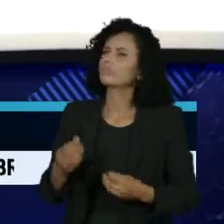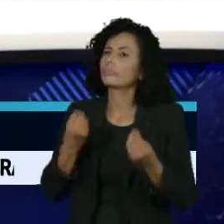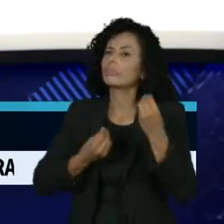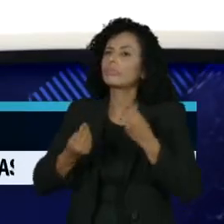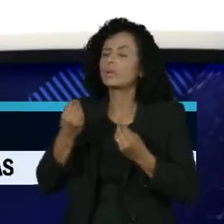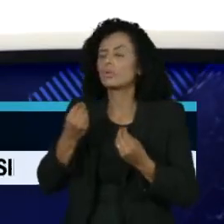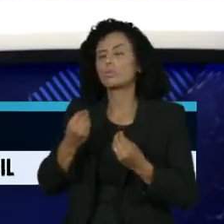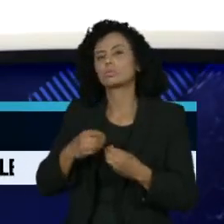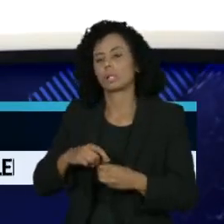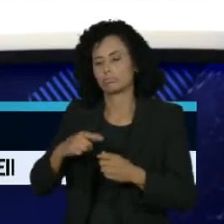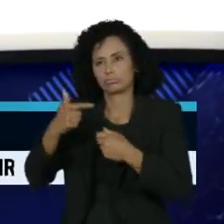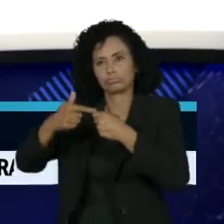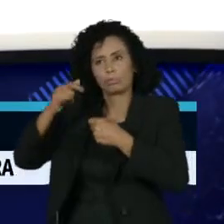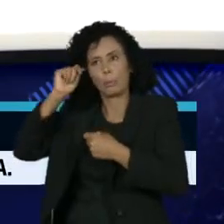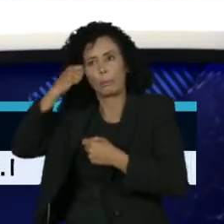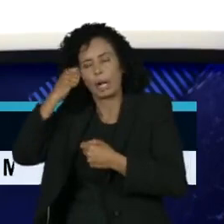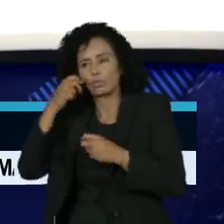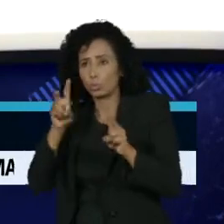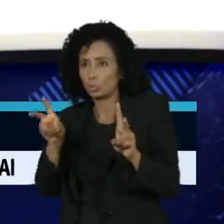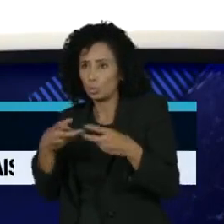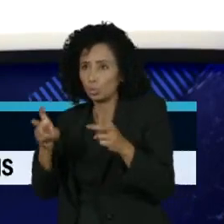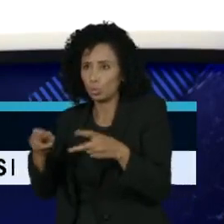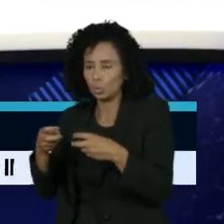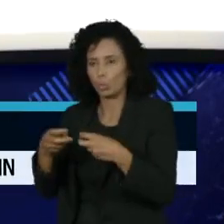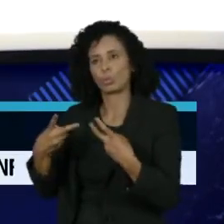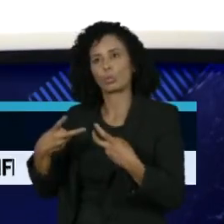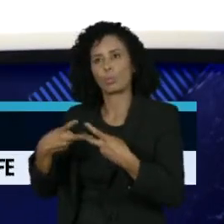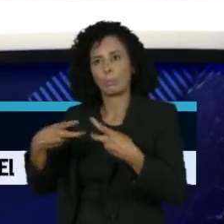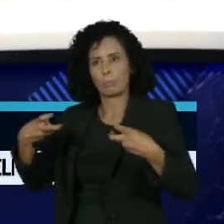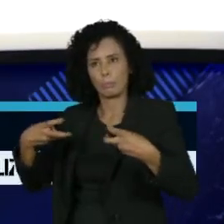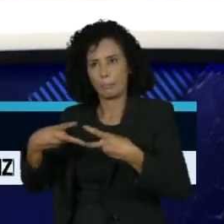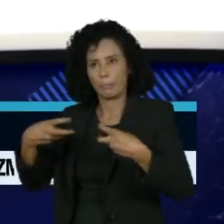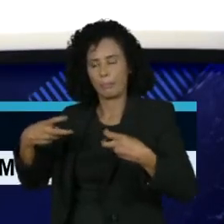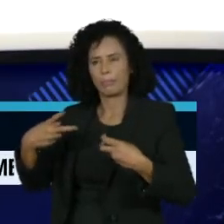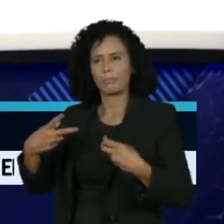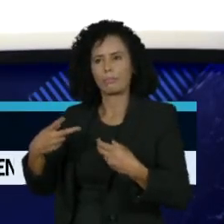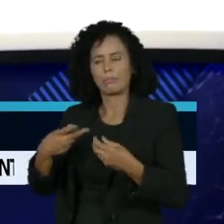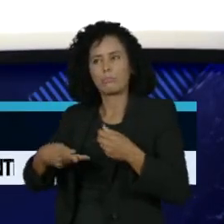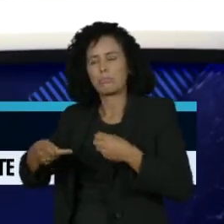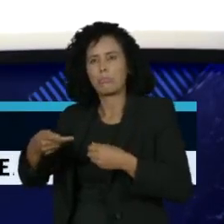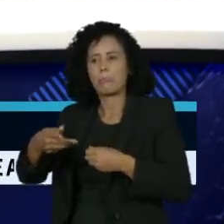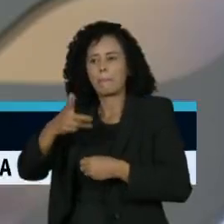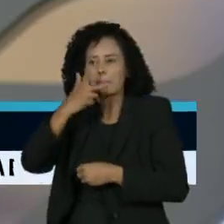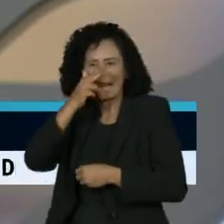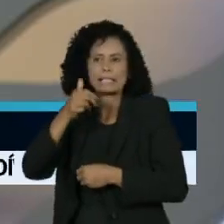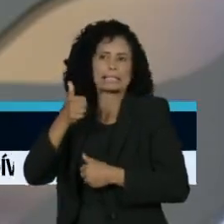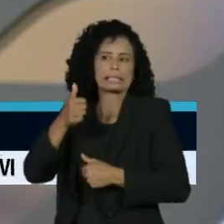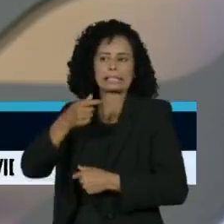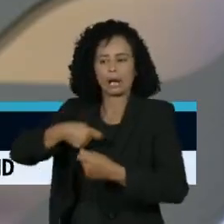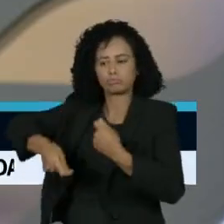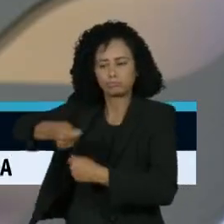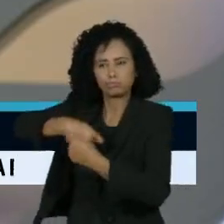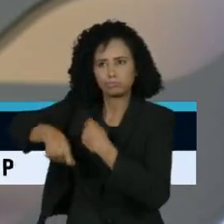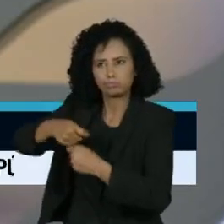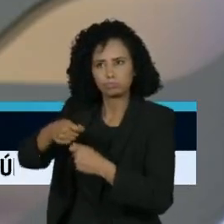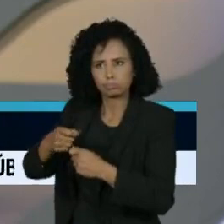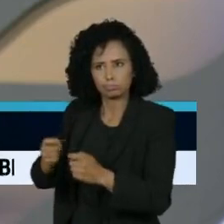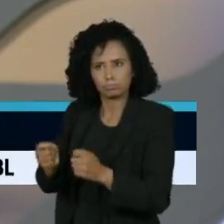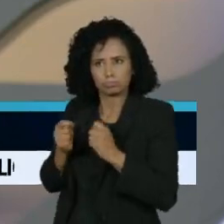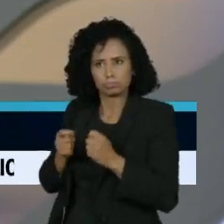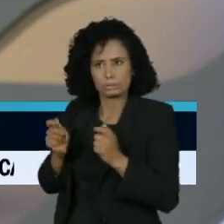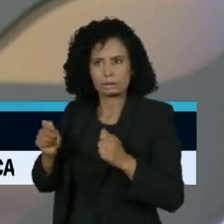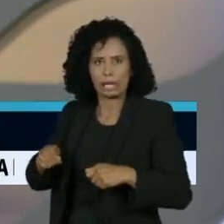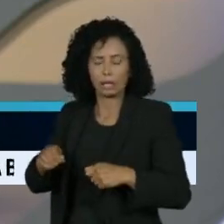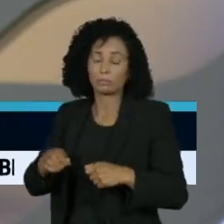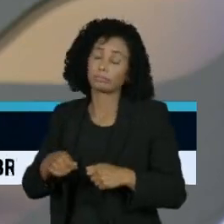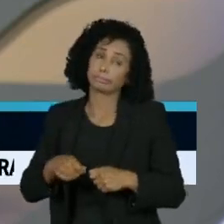conciliar a função social e lucratividade da Petrobras? Petrobras, uma estatal de economia mista? A primeira coisa que tem que fazer seria mudar a lei